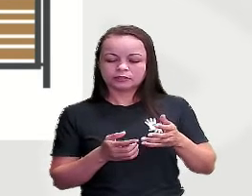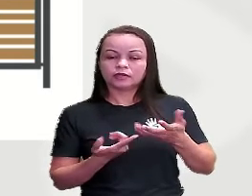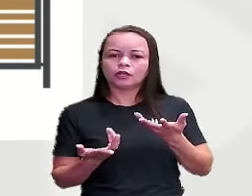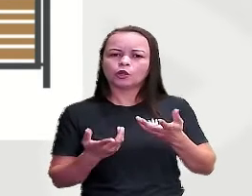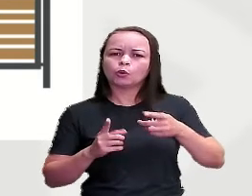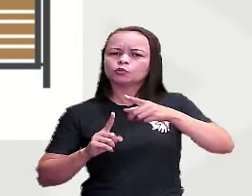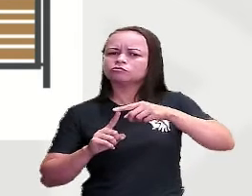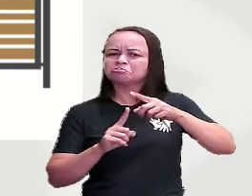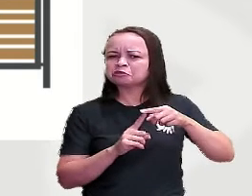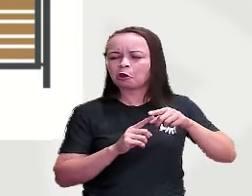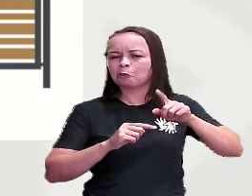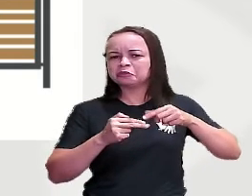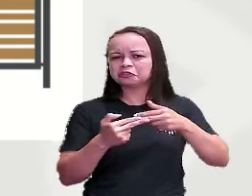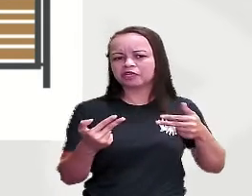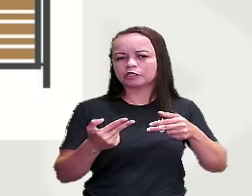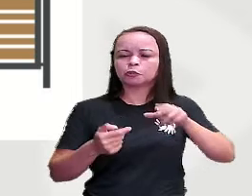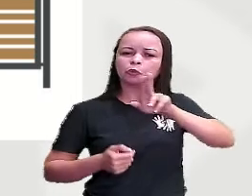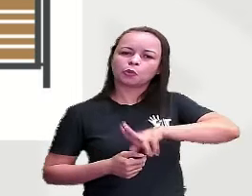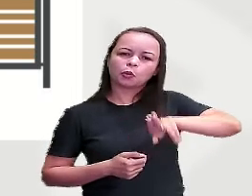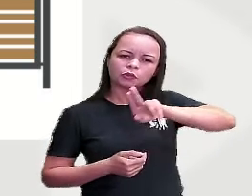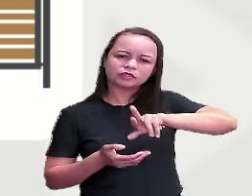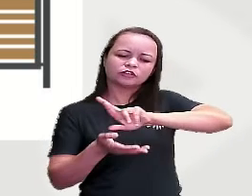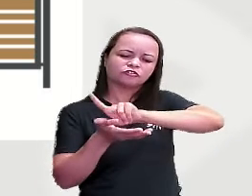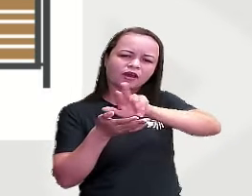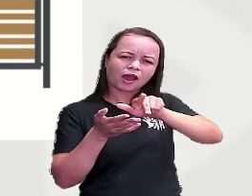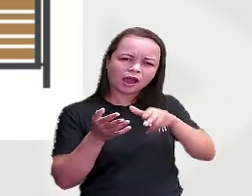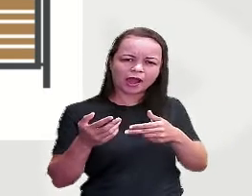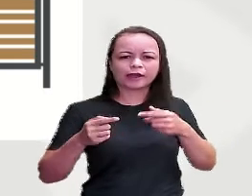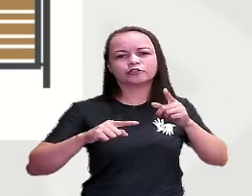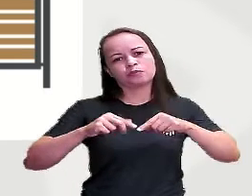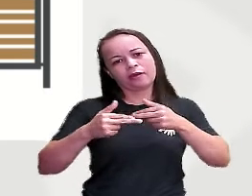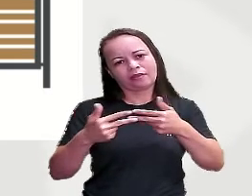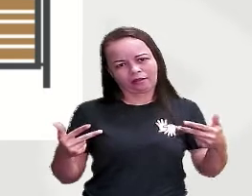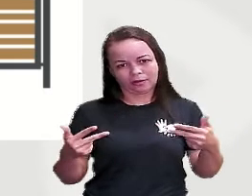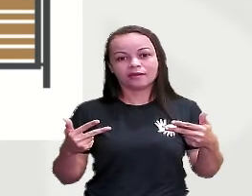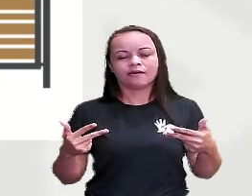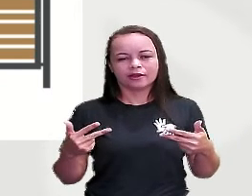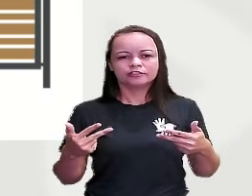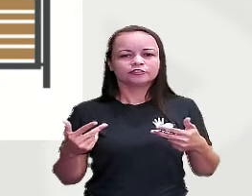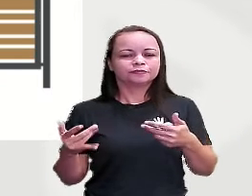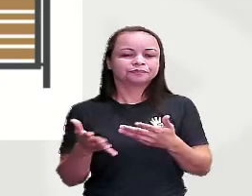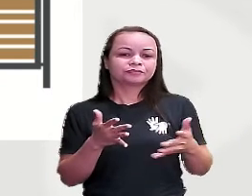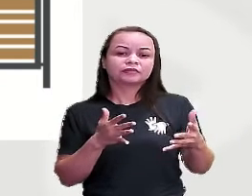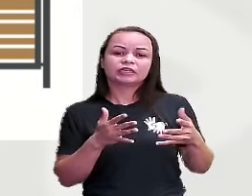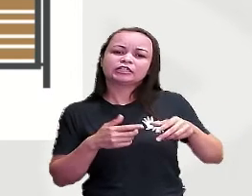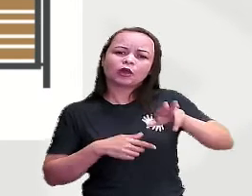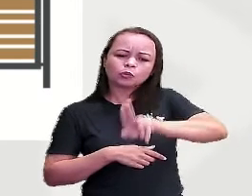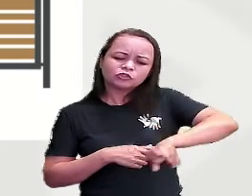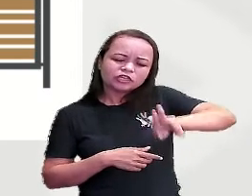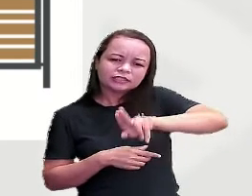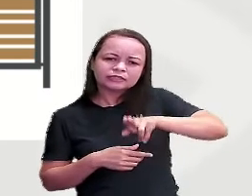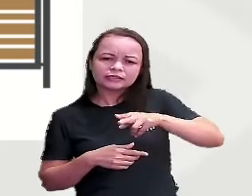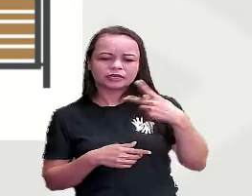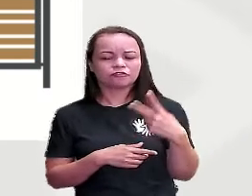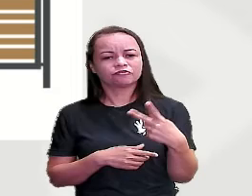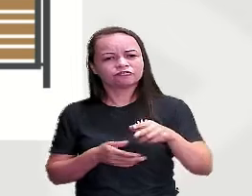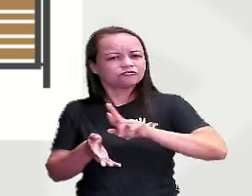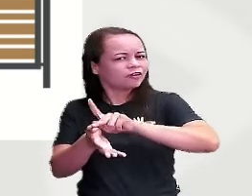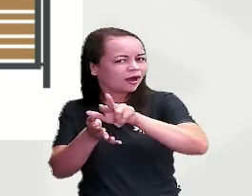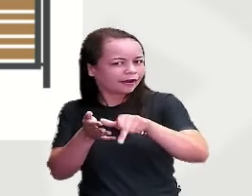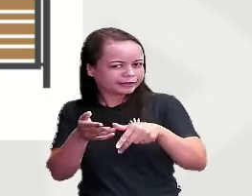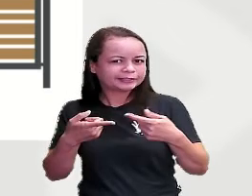objeto Usando vários tipos de materiais E dar várias utilizações para eles